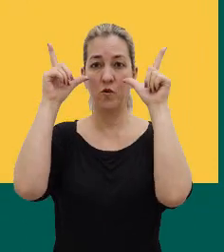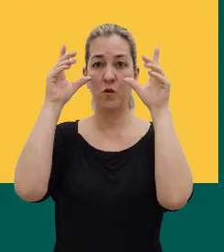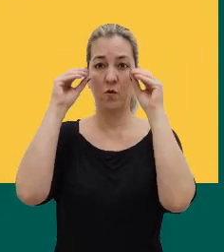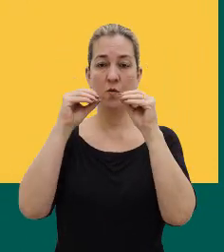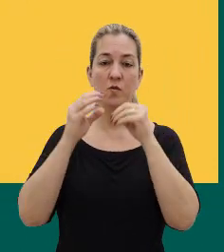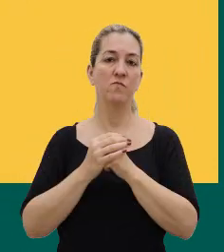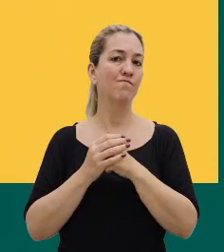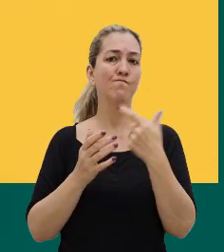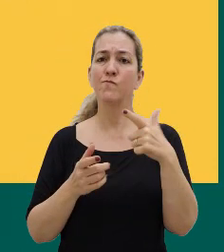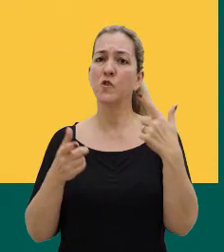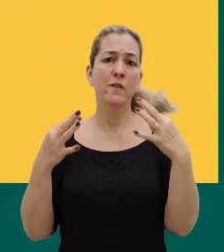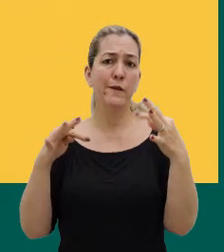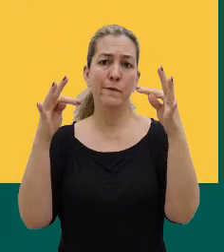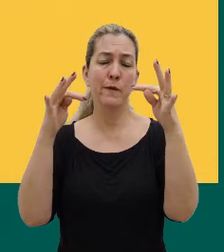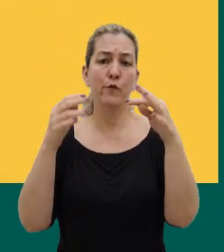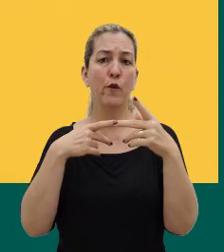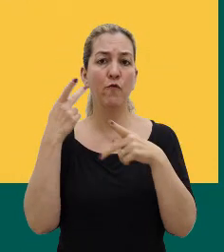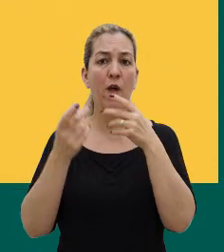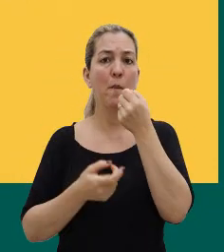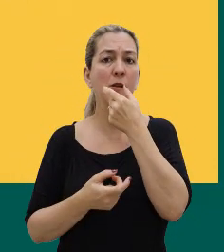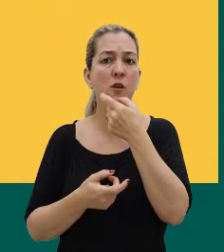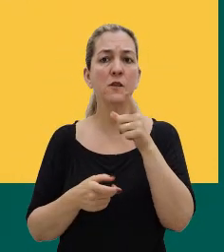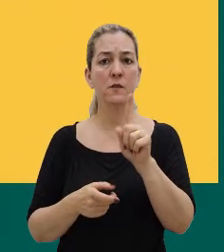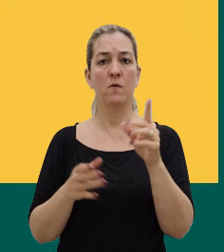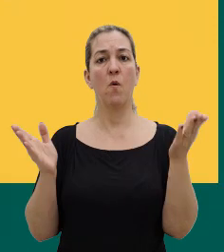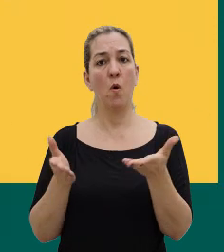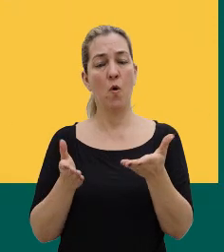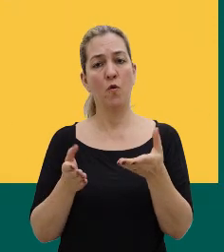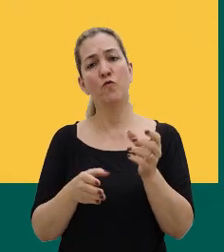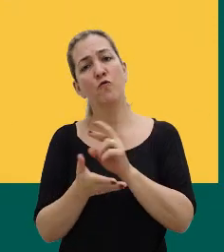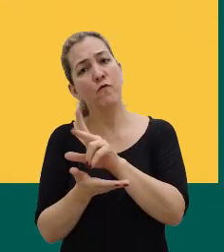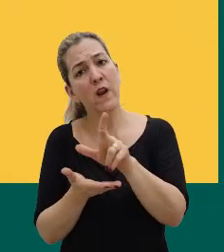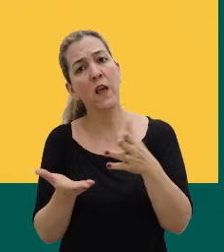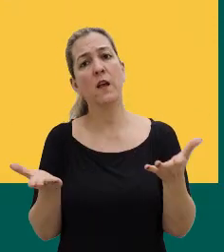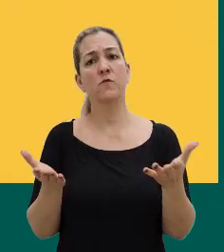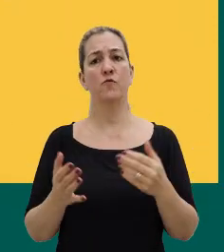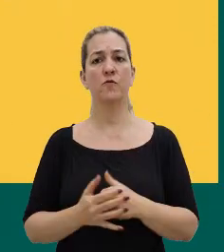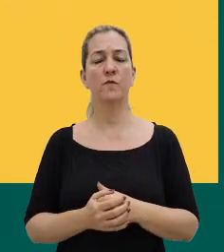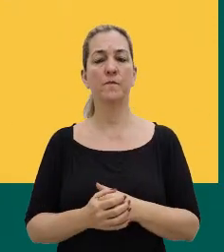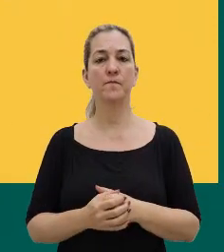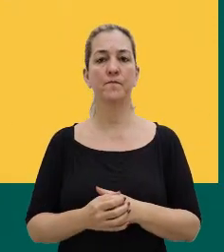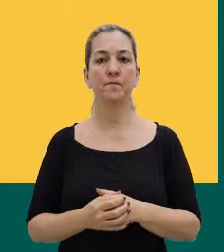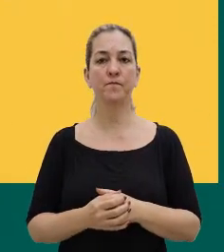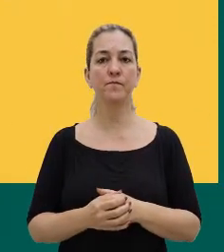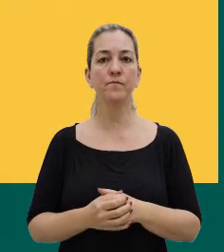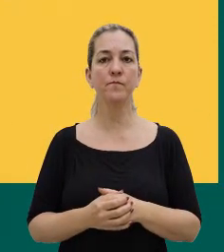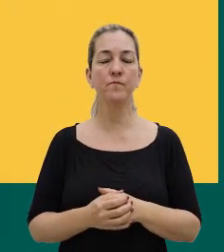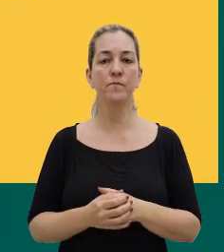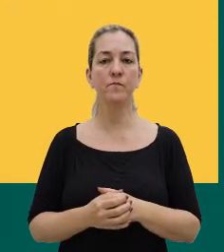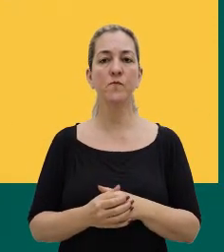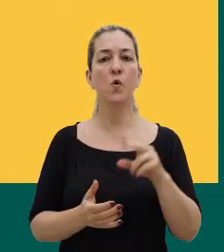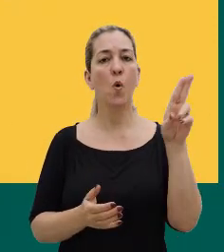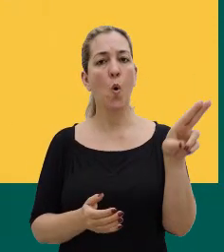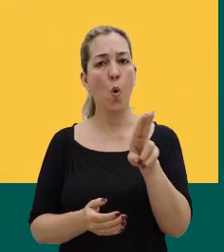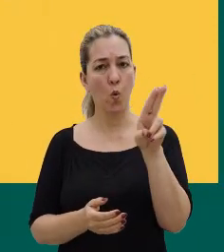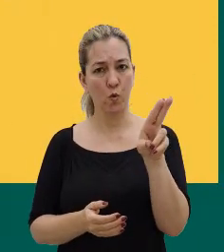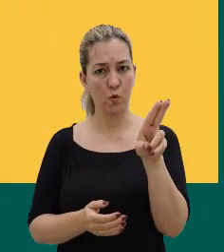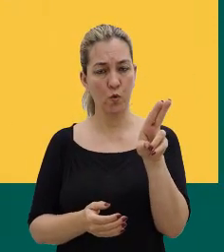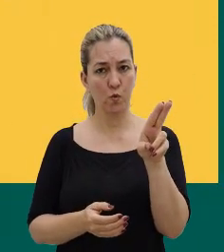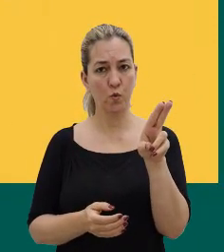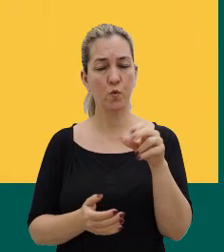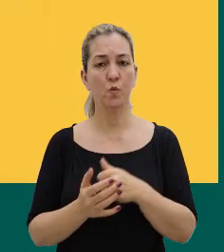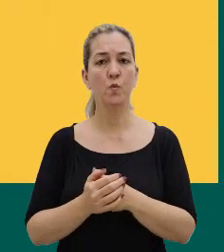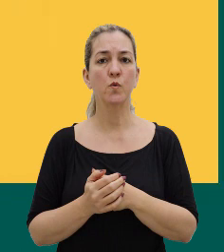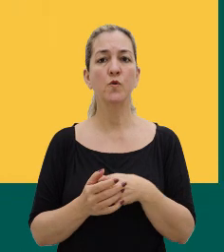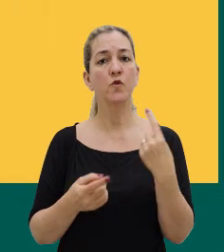então, quando a gente fala de medicalização, hoje em dia, é outra coisa, né. O uso perverso de algo que está